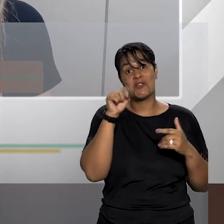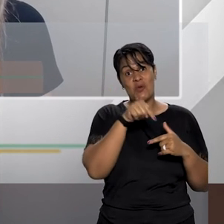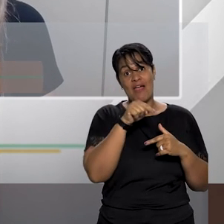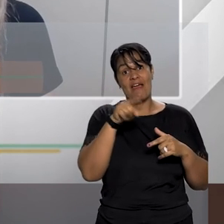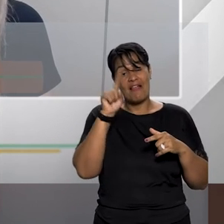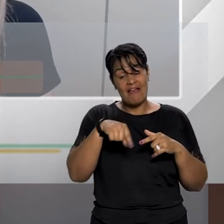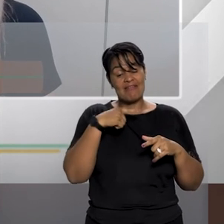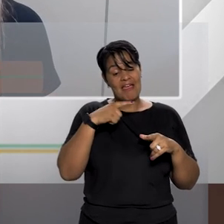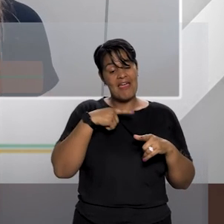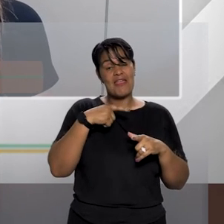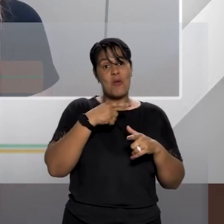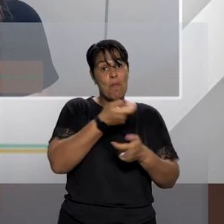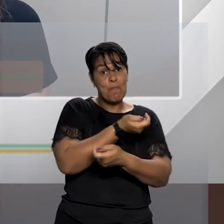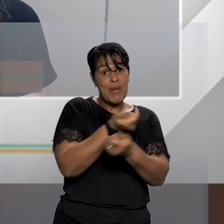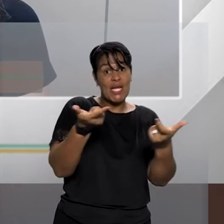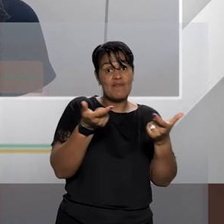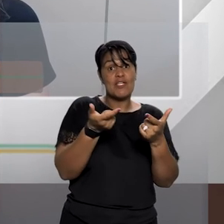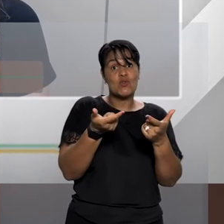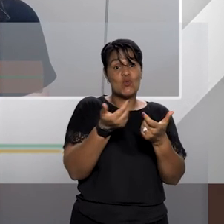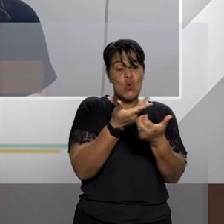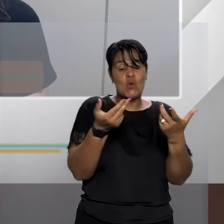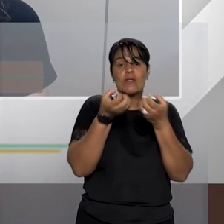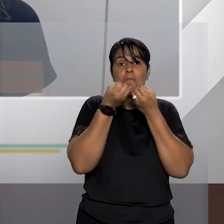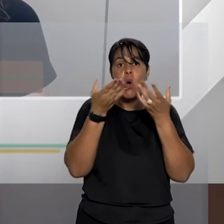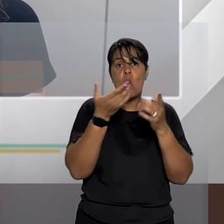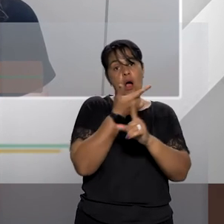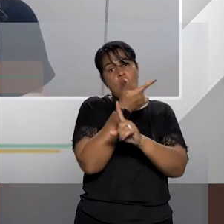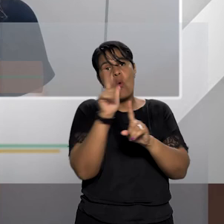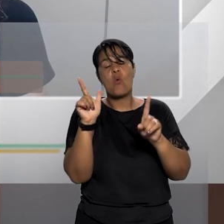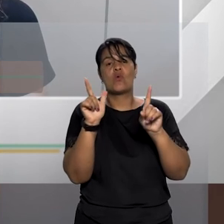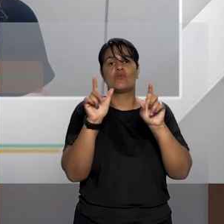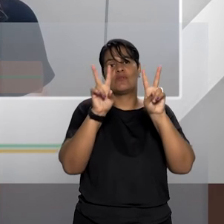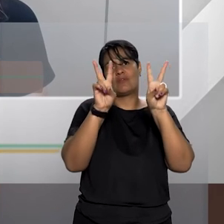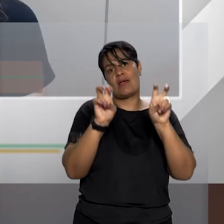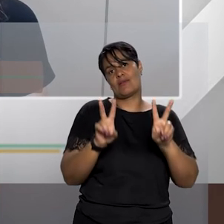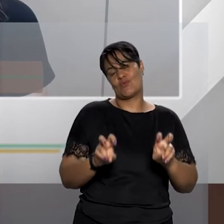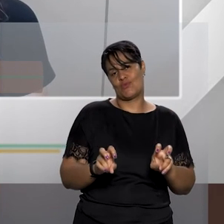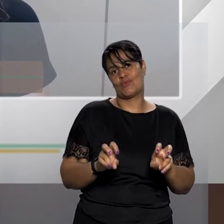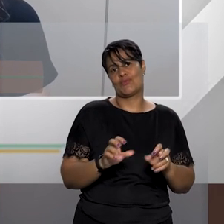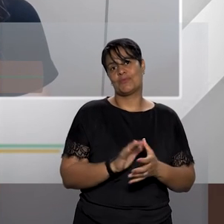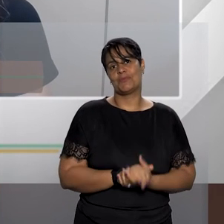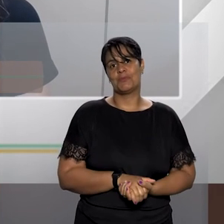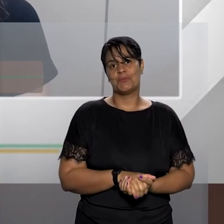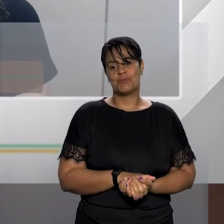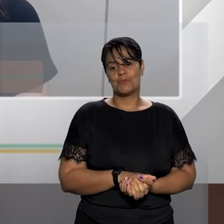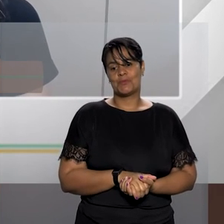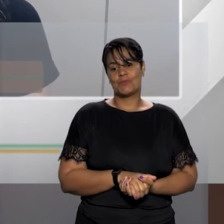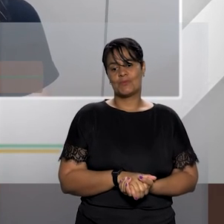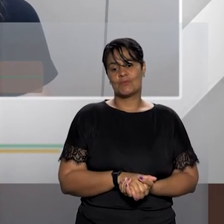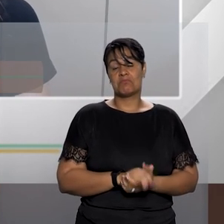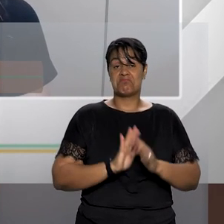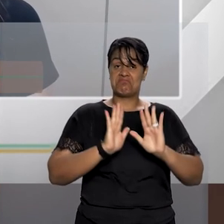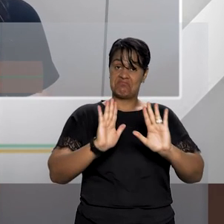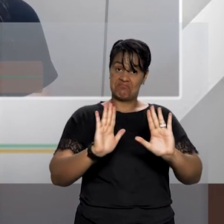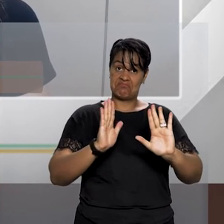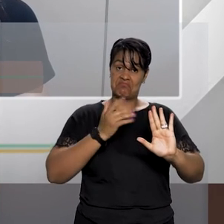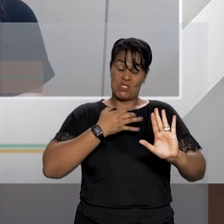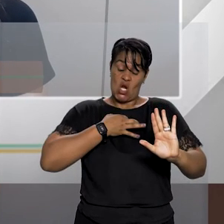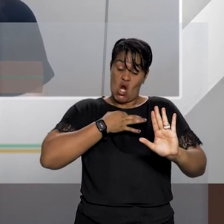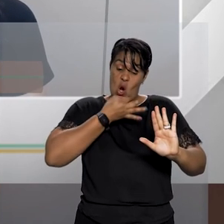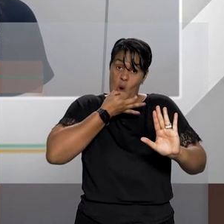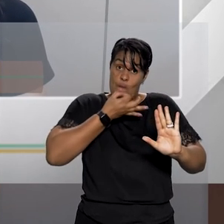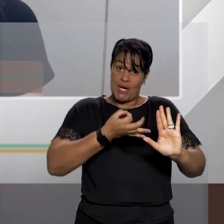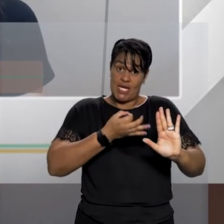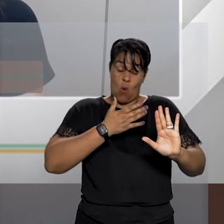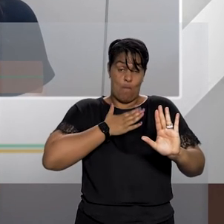benefício para outros nortes no que se refere ao desenvolvimento dessas políticas públicas para mim hoje na